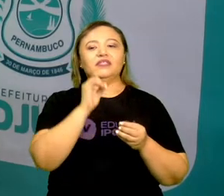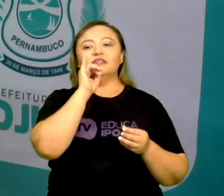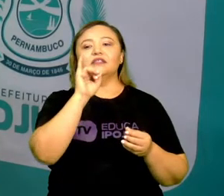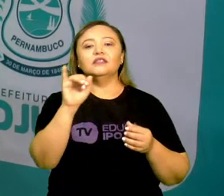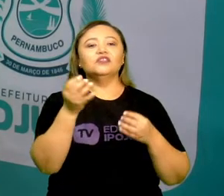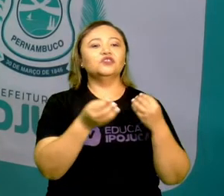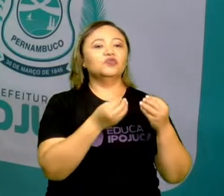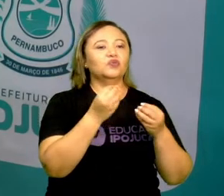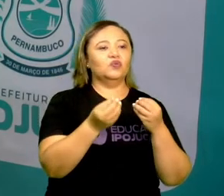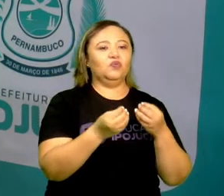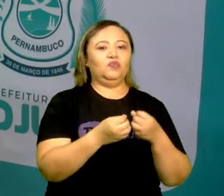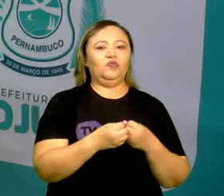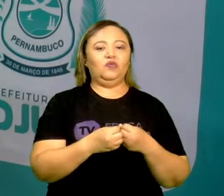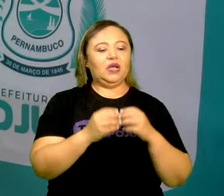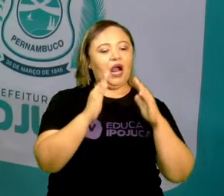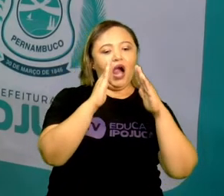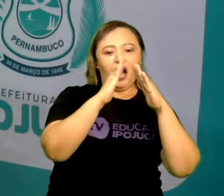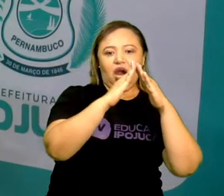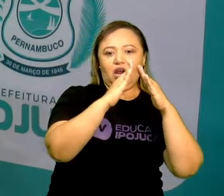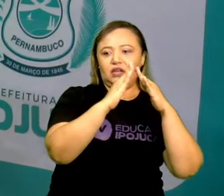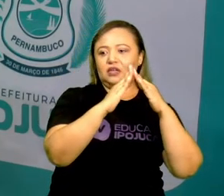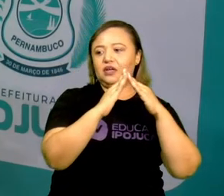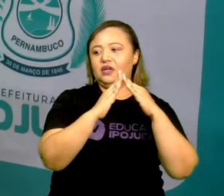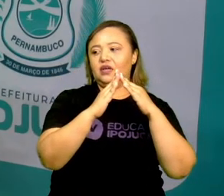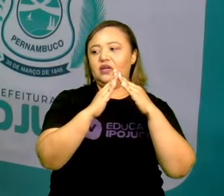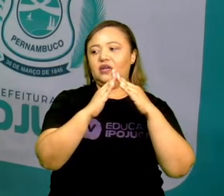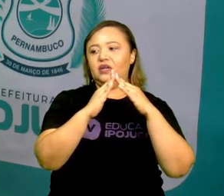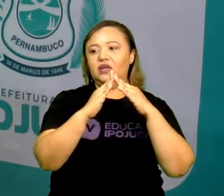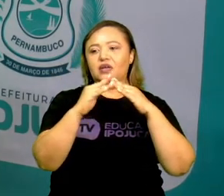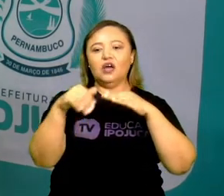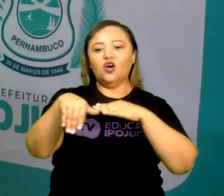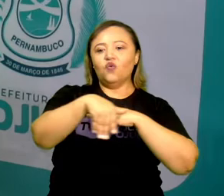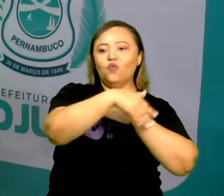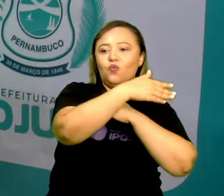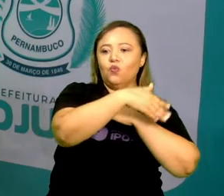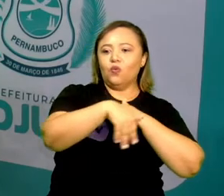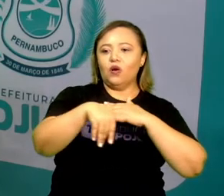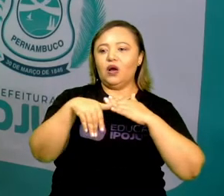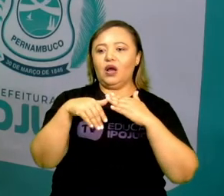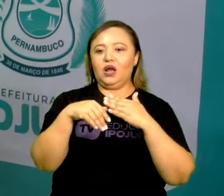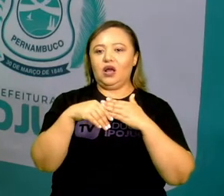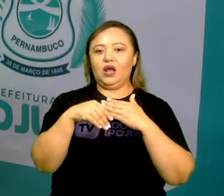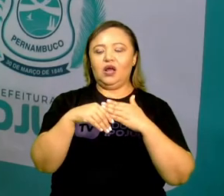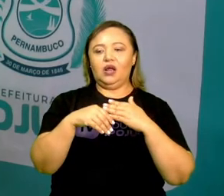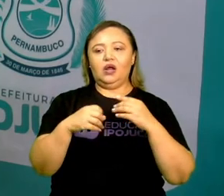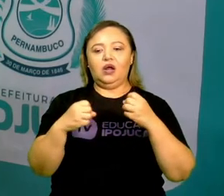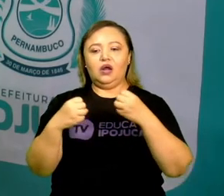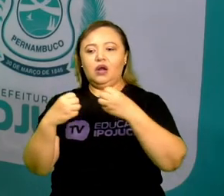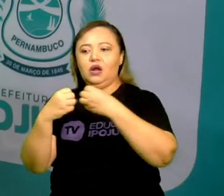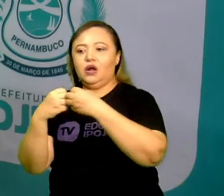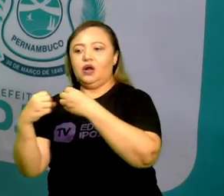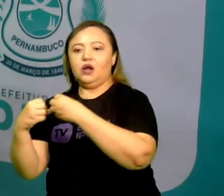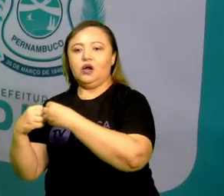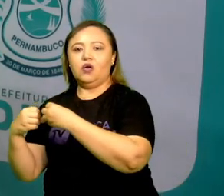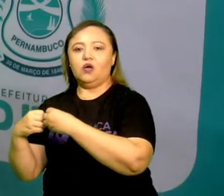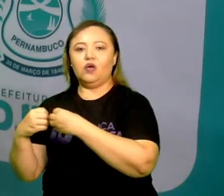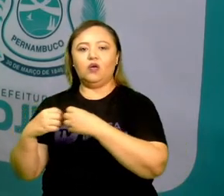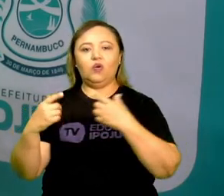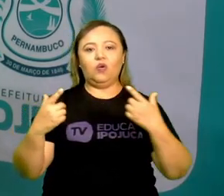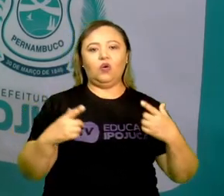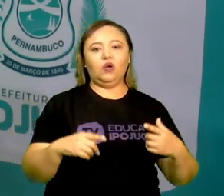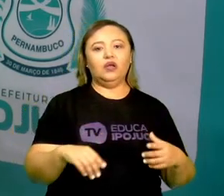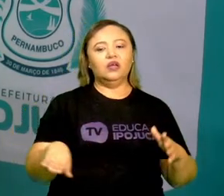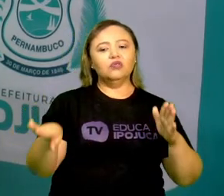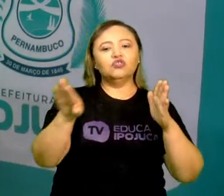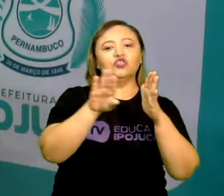casa? Se eu quiser ir na sua casa, eu digo, onde é que você mora? O que é que você vai me dizer? Onde é que você mora? Qual o local? Como